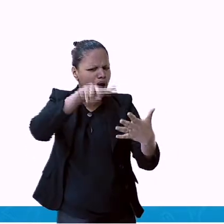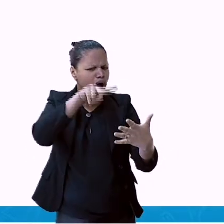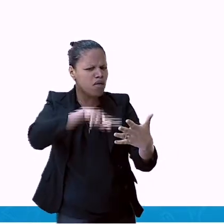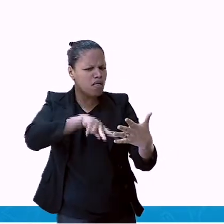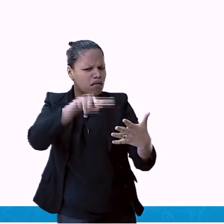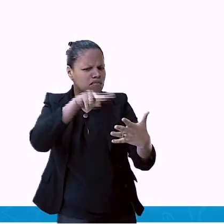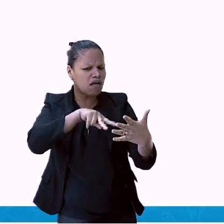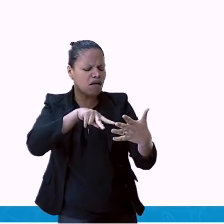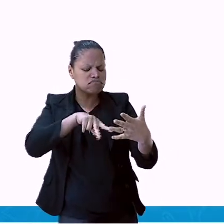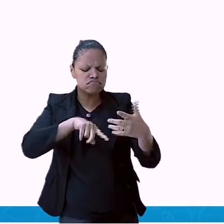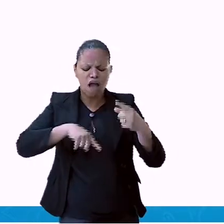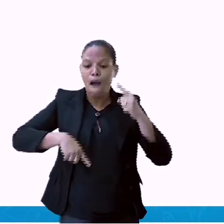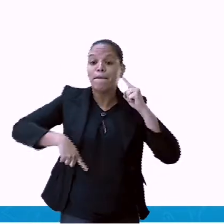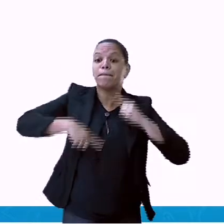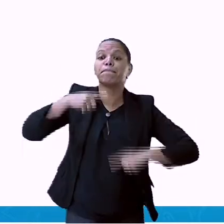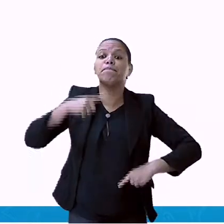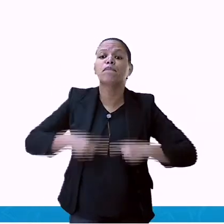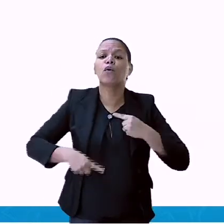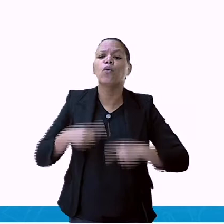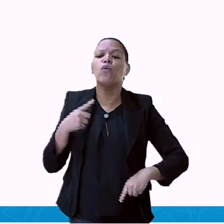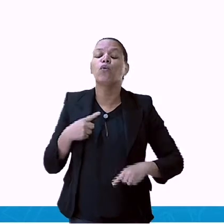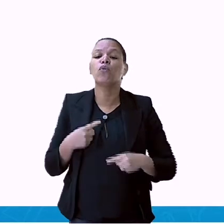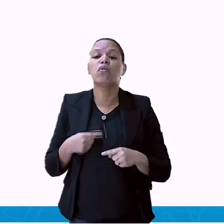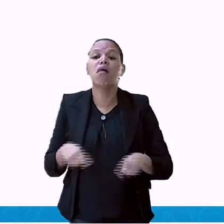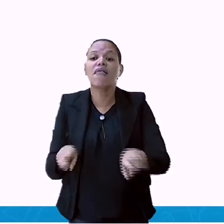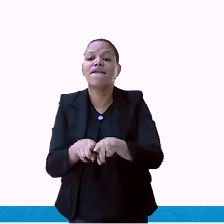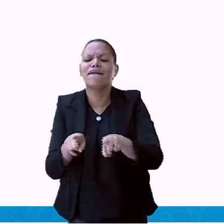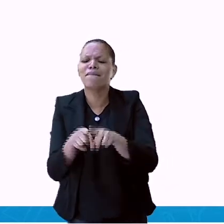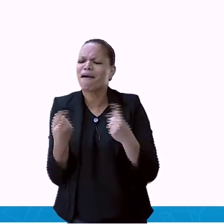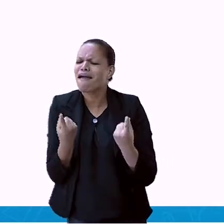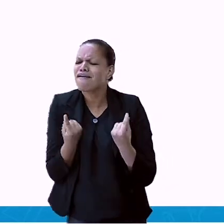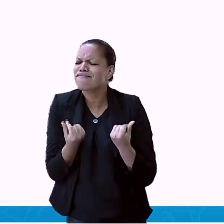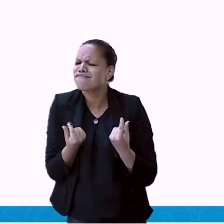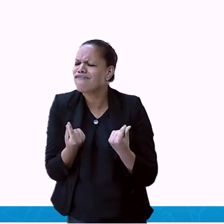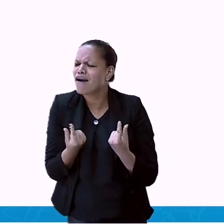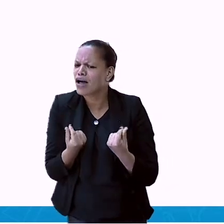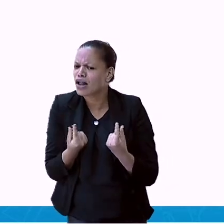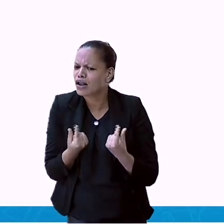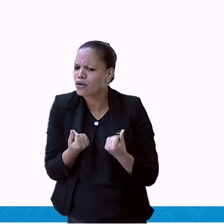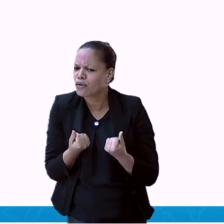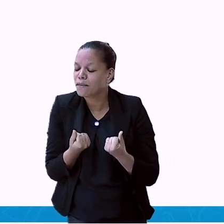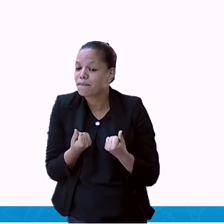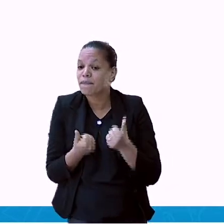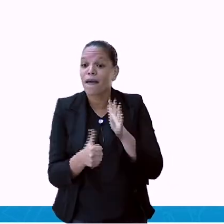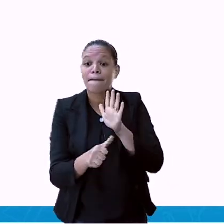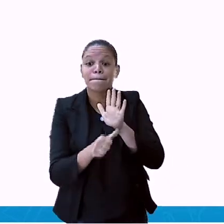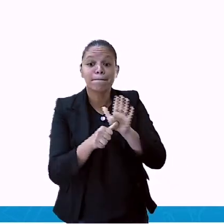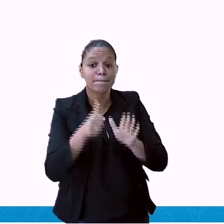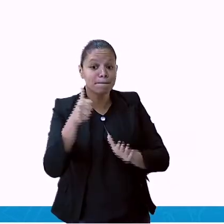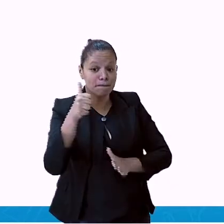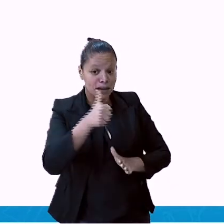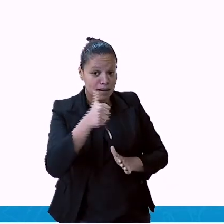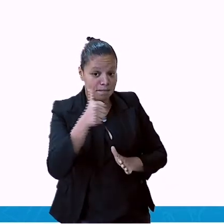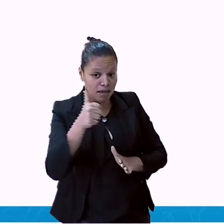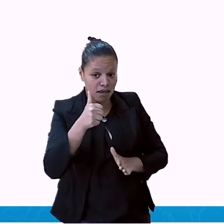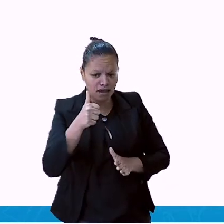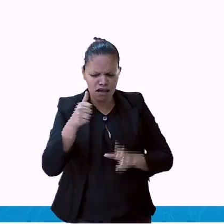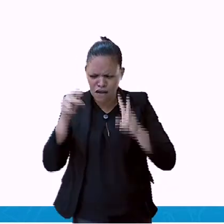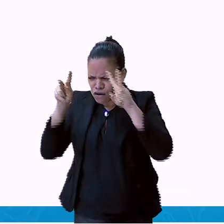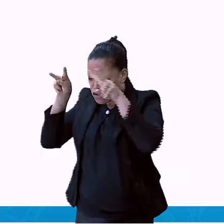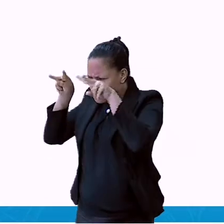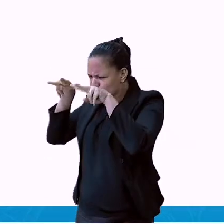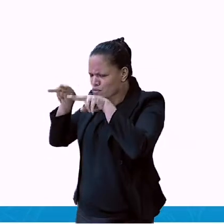valor? Então, nós temos aqui, ó, duas informações. Produto e o seu preço, o seu valor.